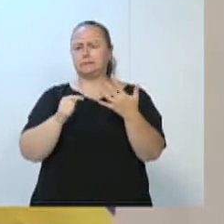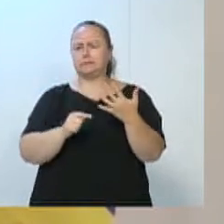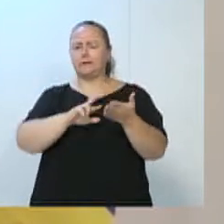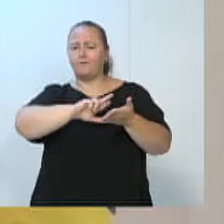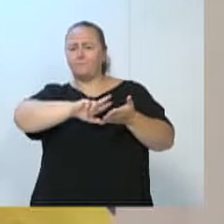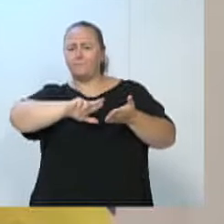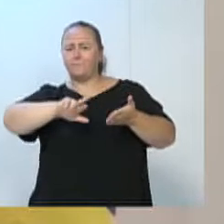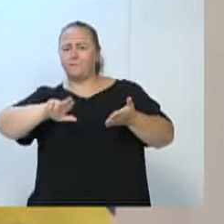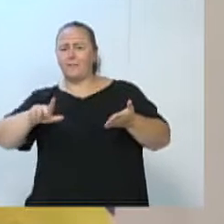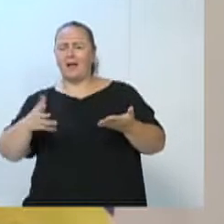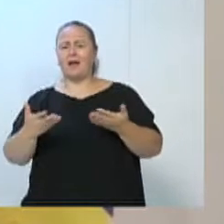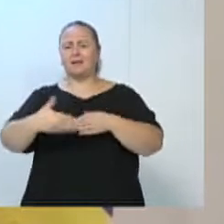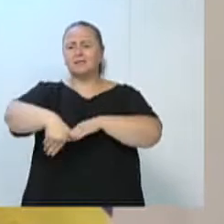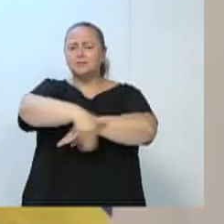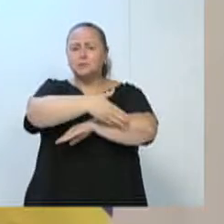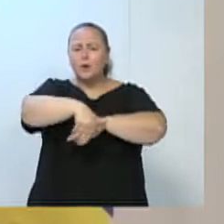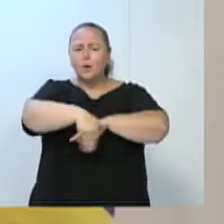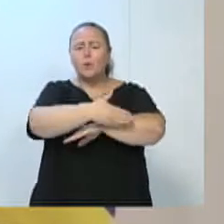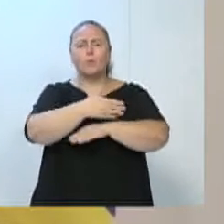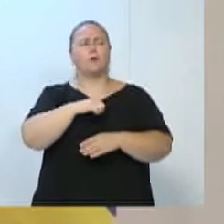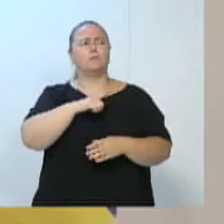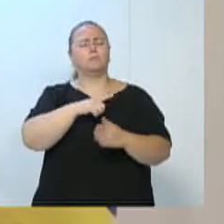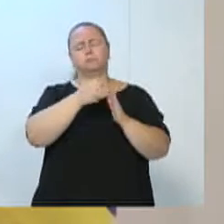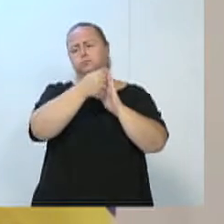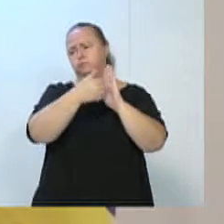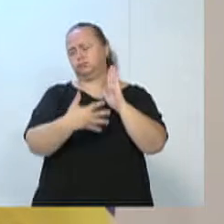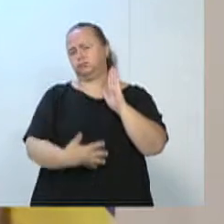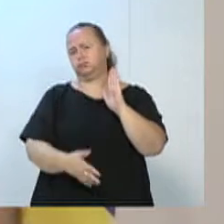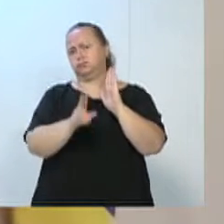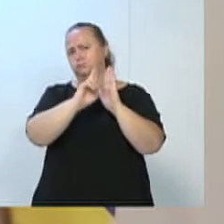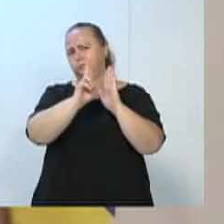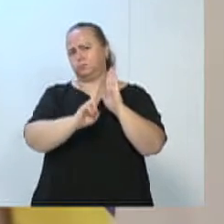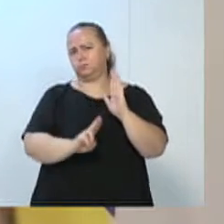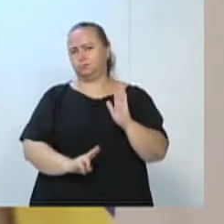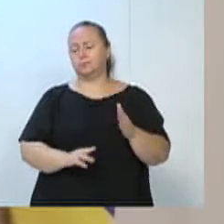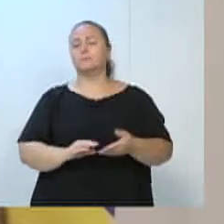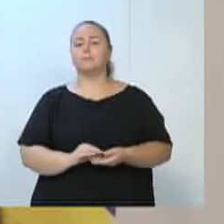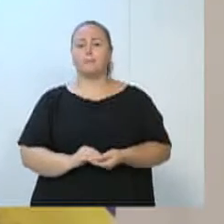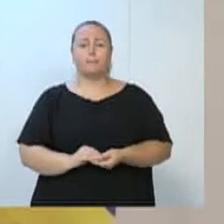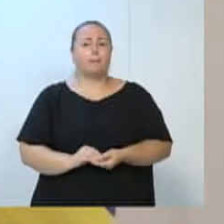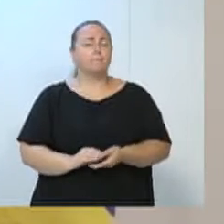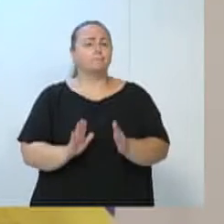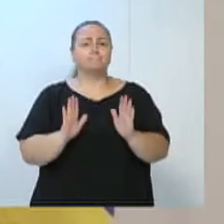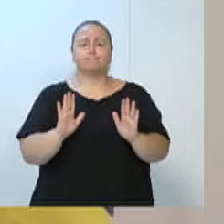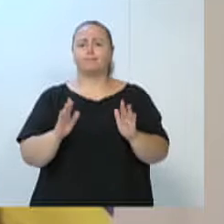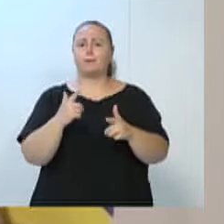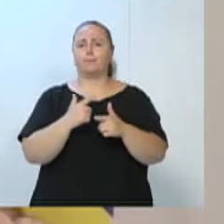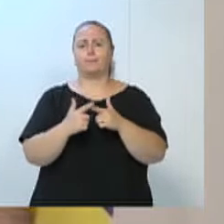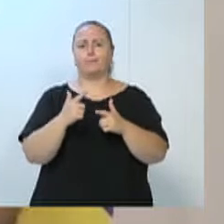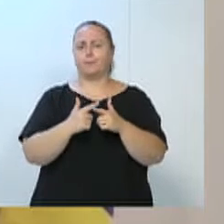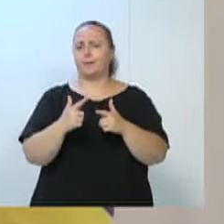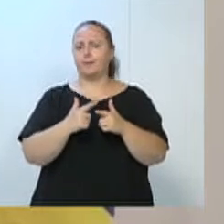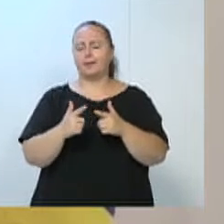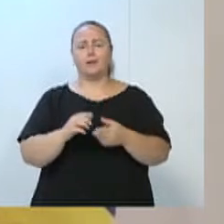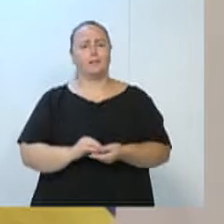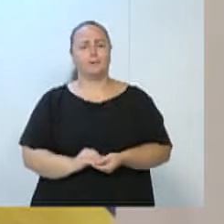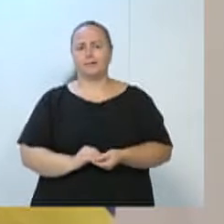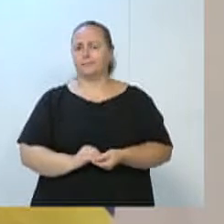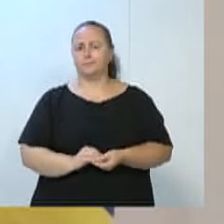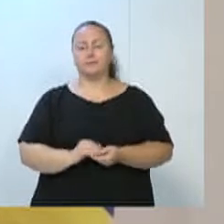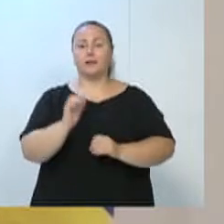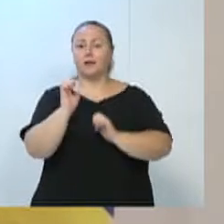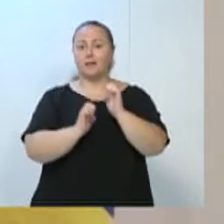Zimmer, Mari Barroso, o professor Jacobi Knight, em inúmeros de ruas, que nós temos problemas, as empresas vão lá, executam e, óbvio,